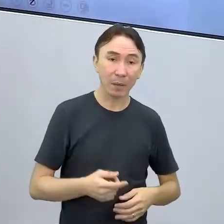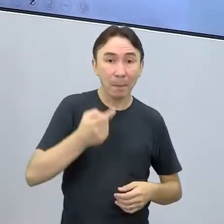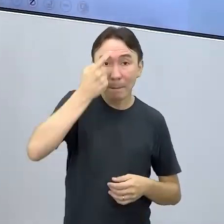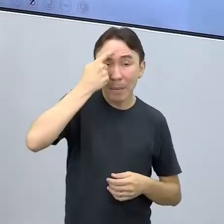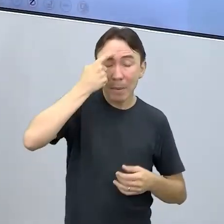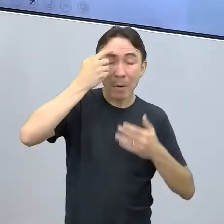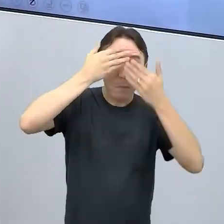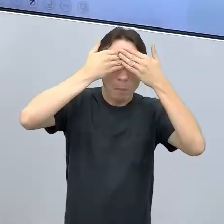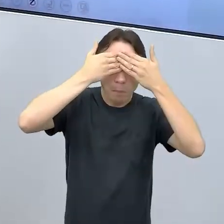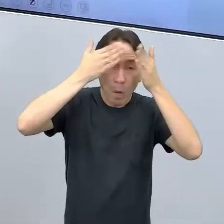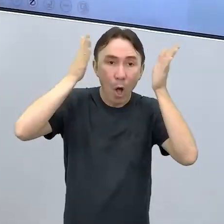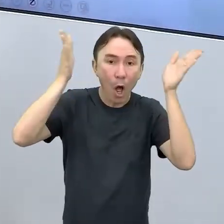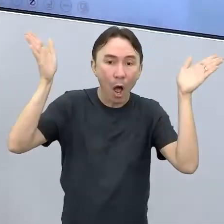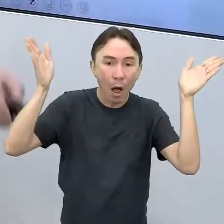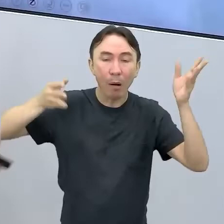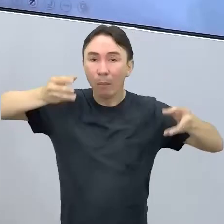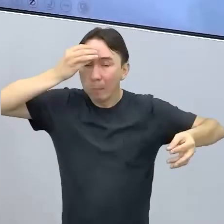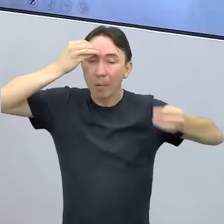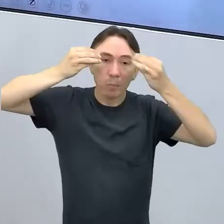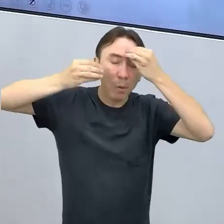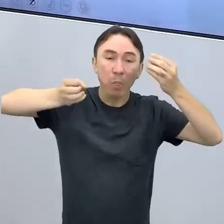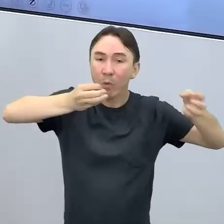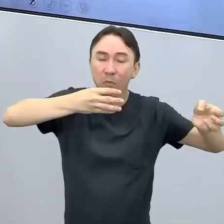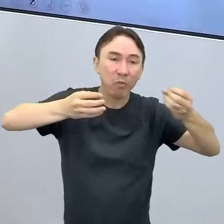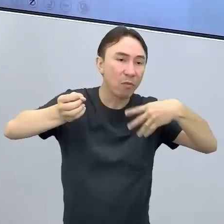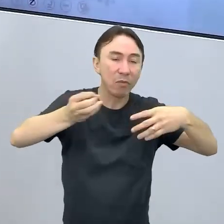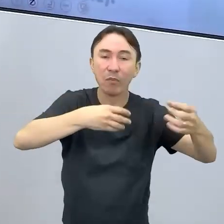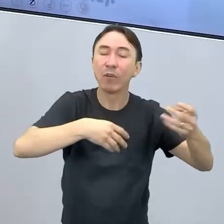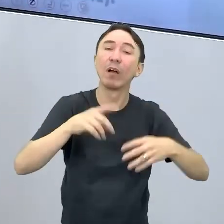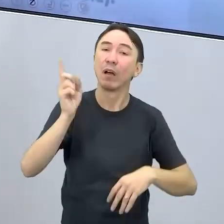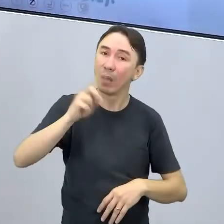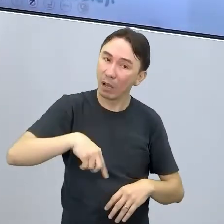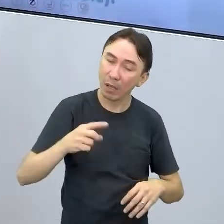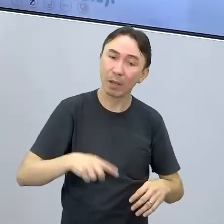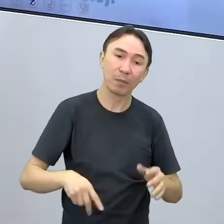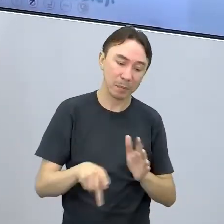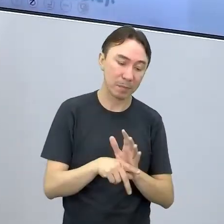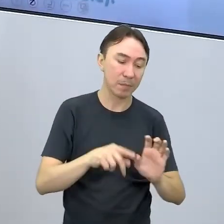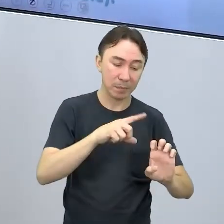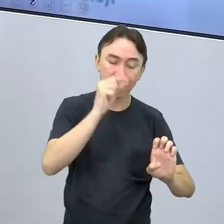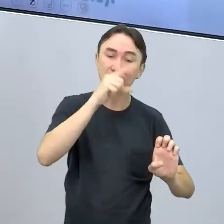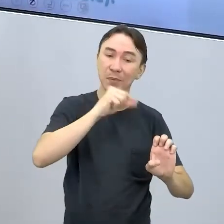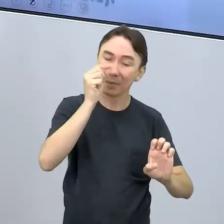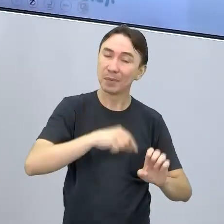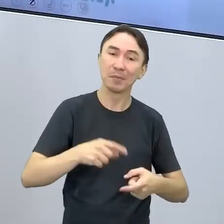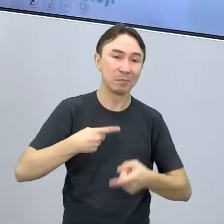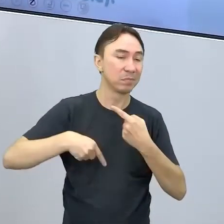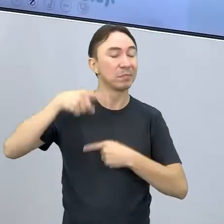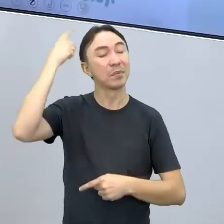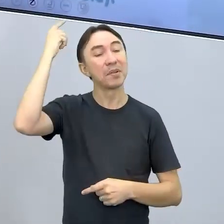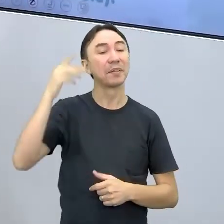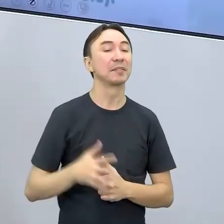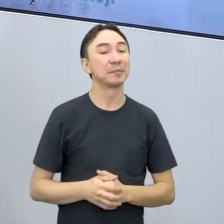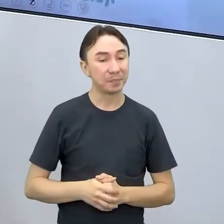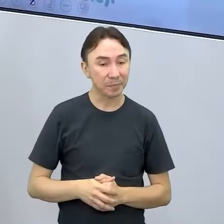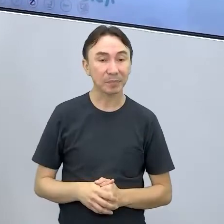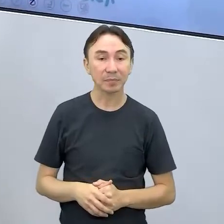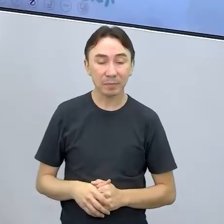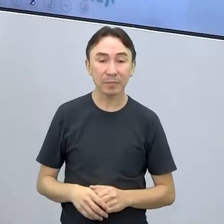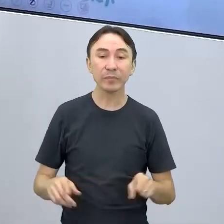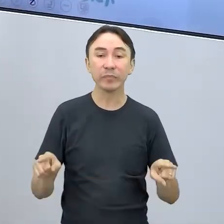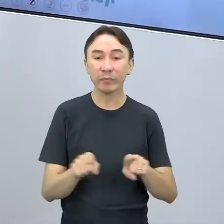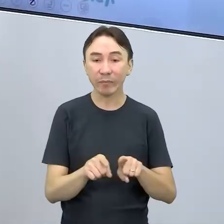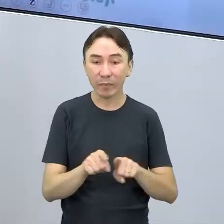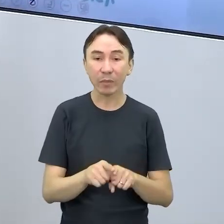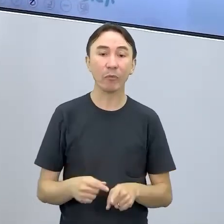uma característica do empreendedor de sucesso. Por último, nós temos aí a capacidade de gerar soluções e desenvolvimento